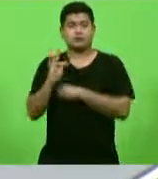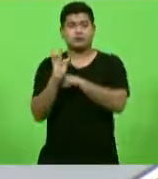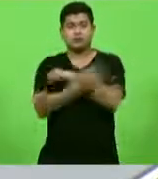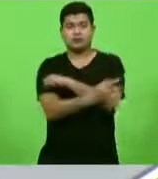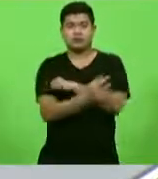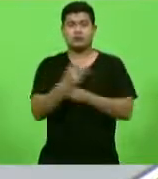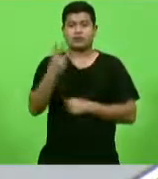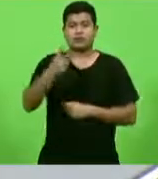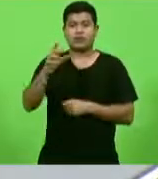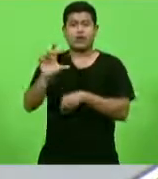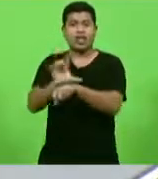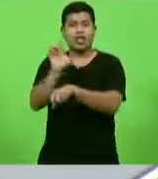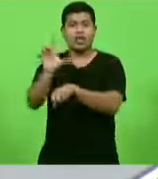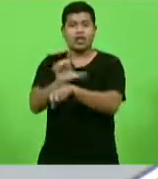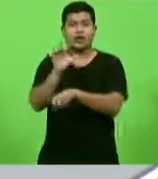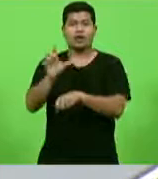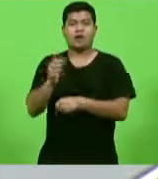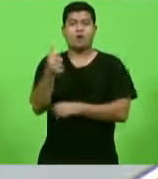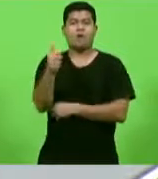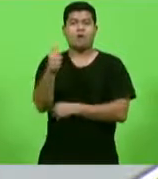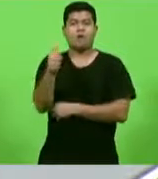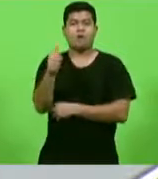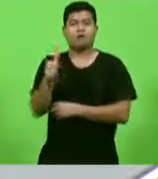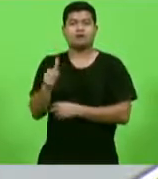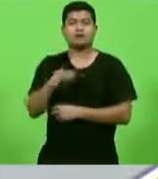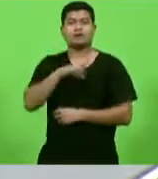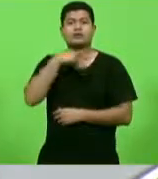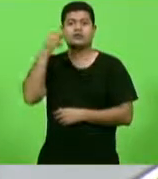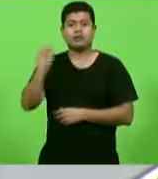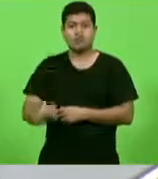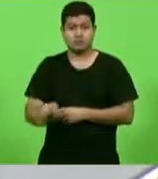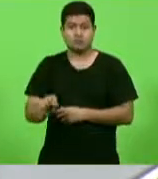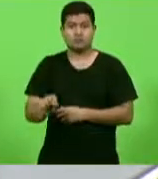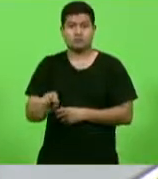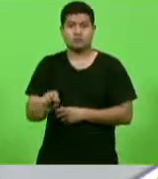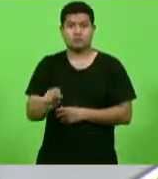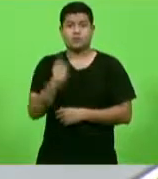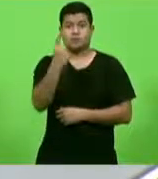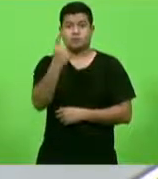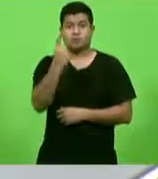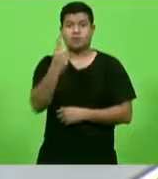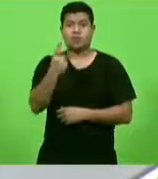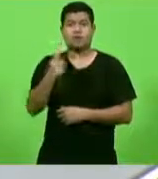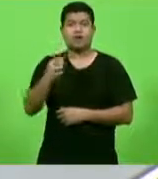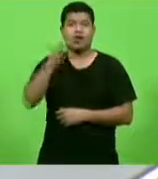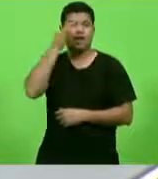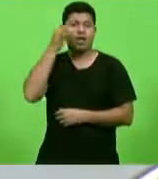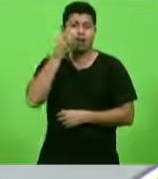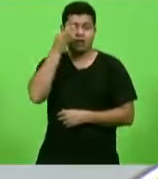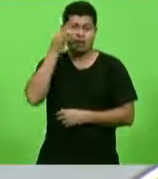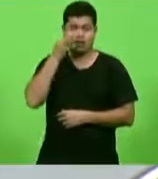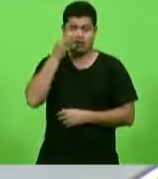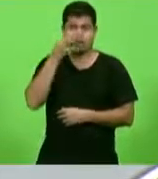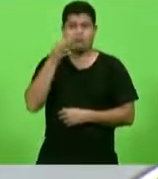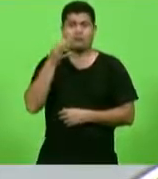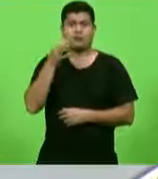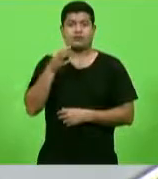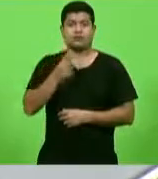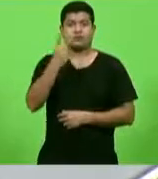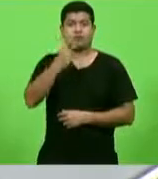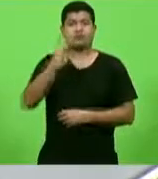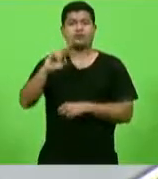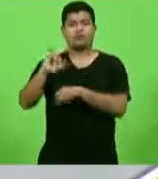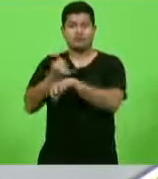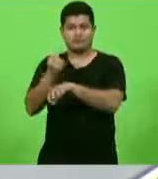três em Lages, onze em Jaraguá do Sul, uma em Mafra, deputado Kennedy, duas em